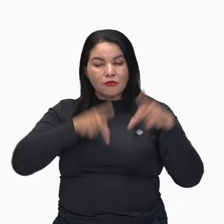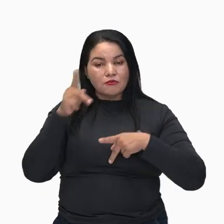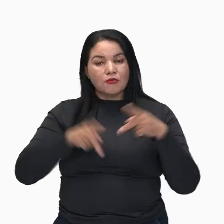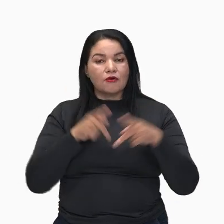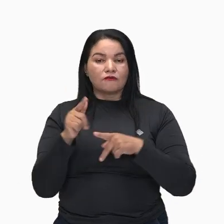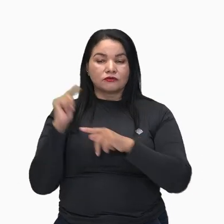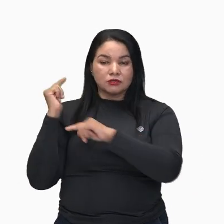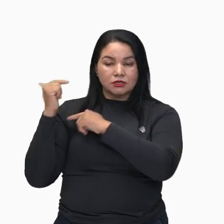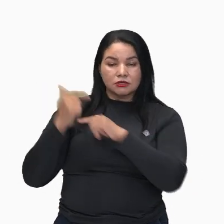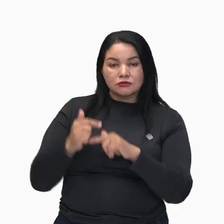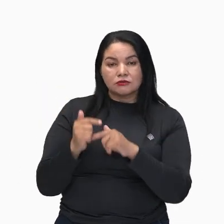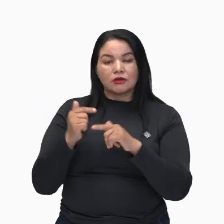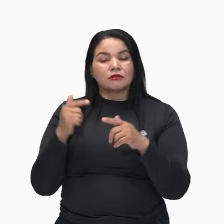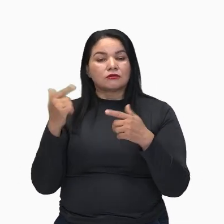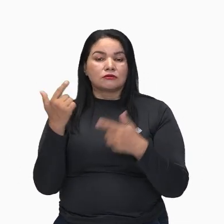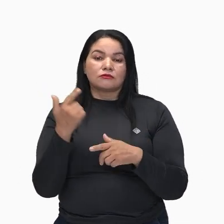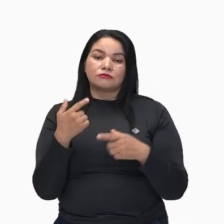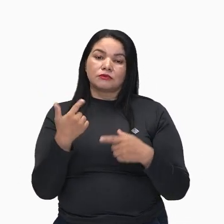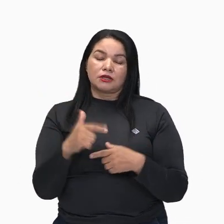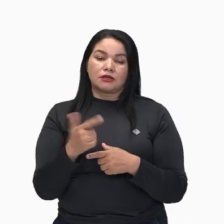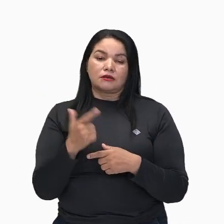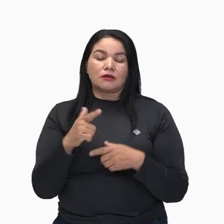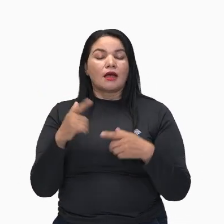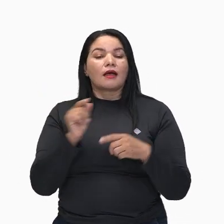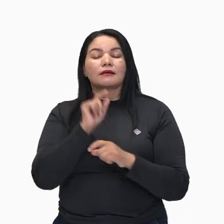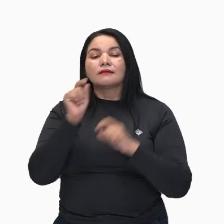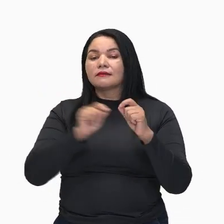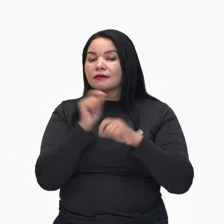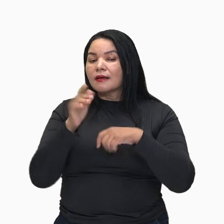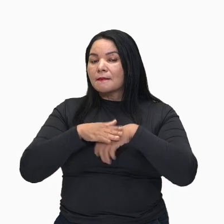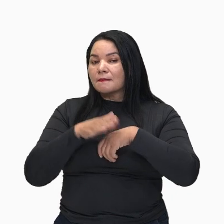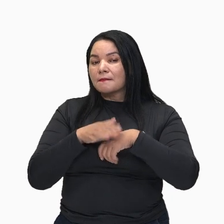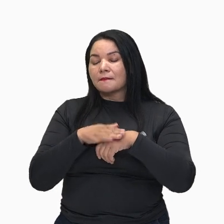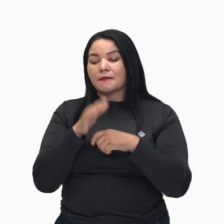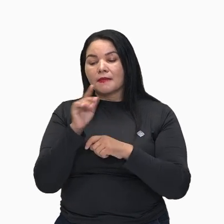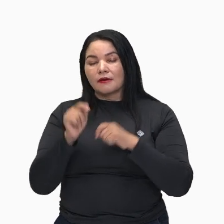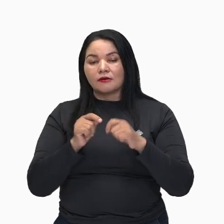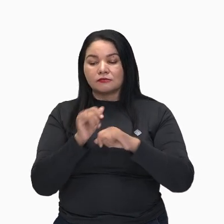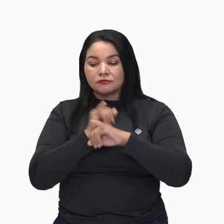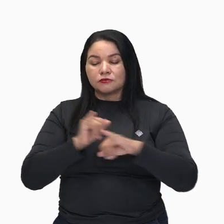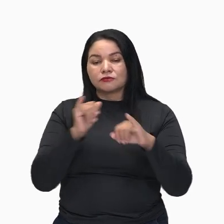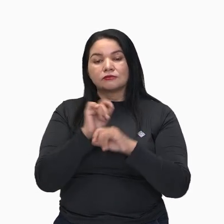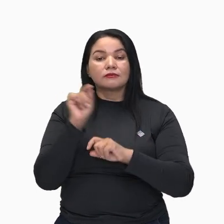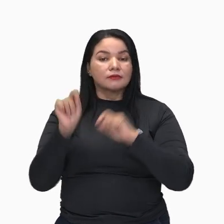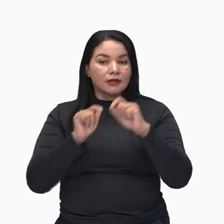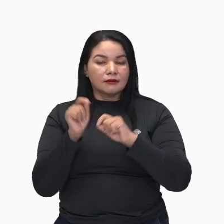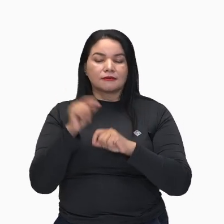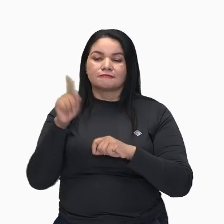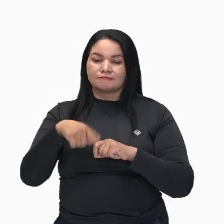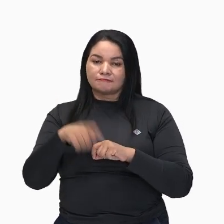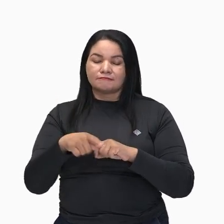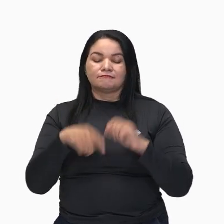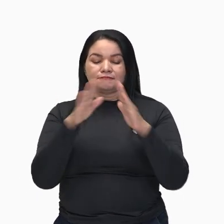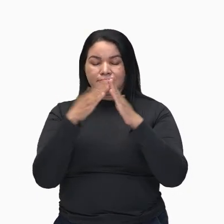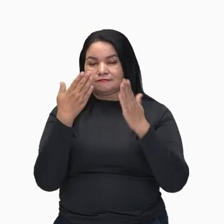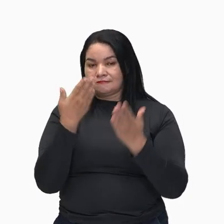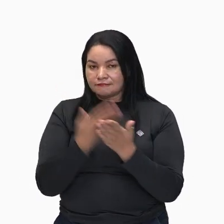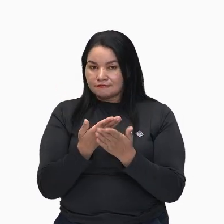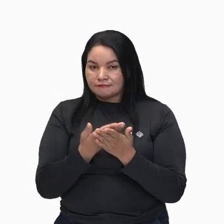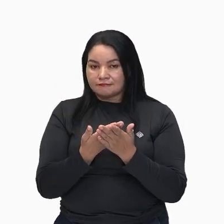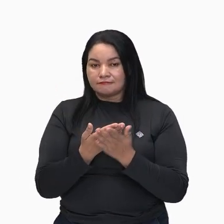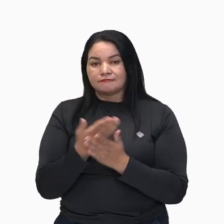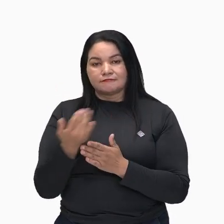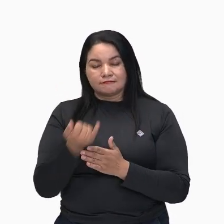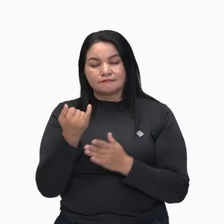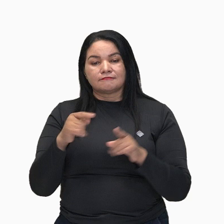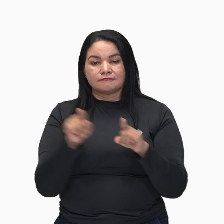para essas pessoas. Quem deve executar? Aí se colocou o quê? A escola, certo? A